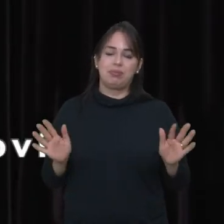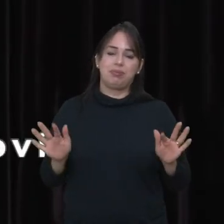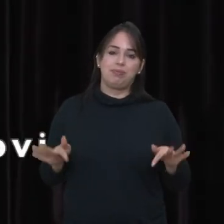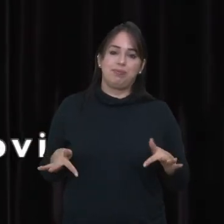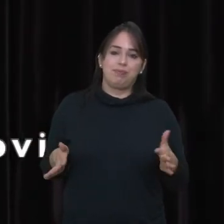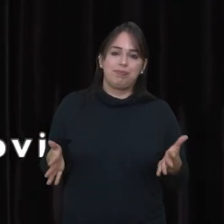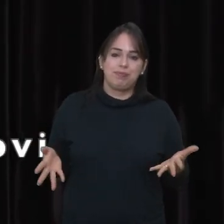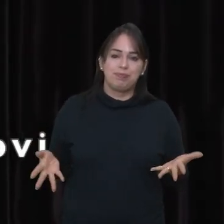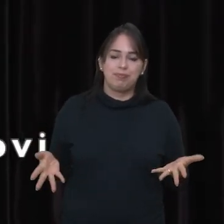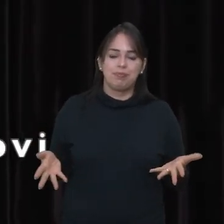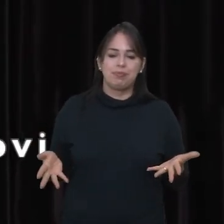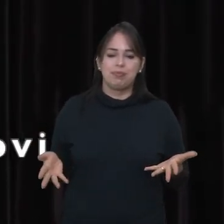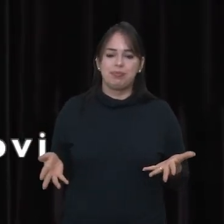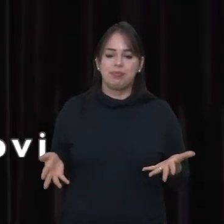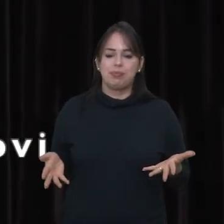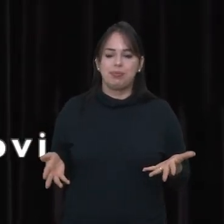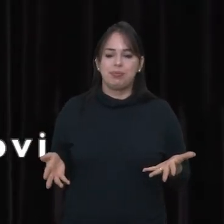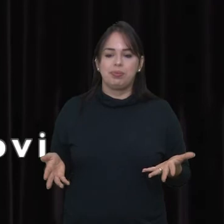Enfim